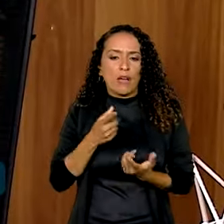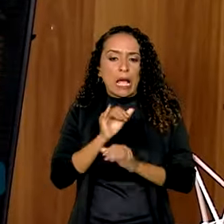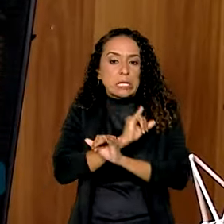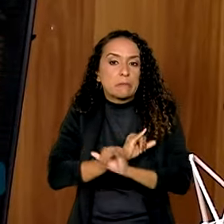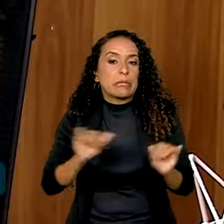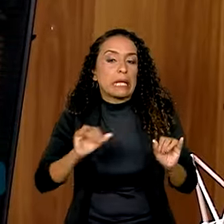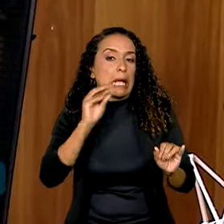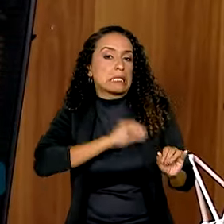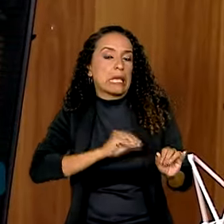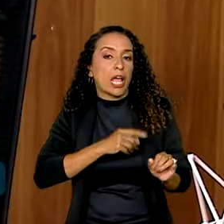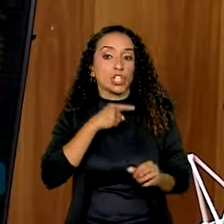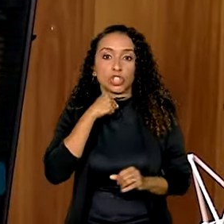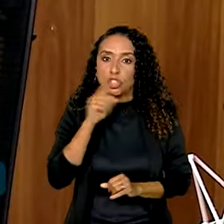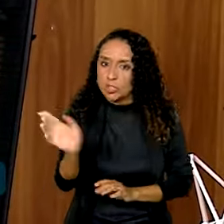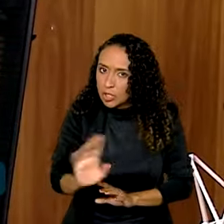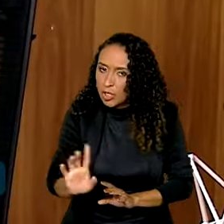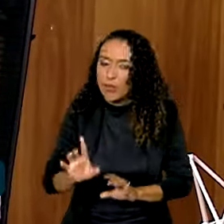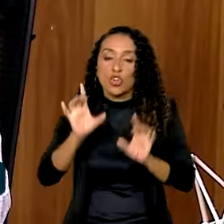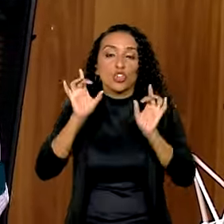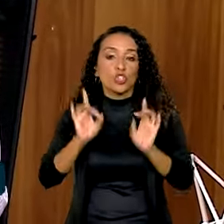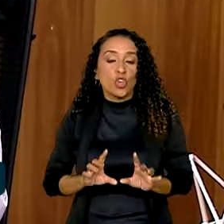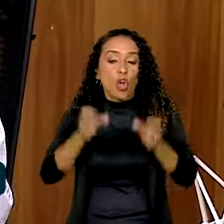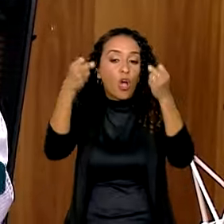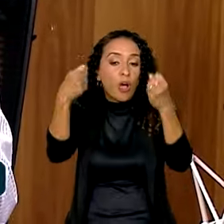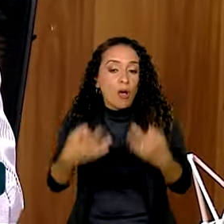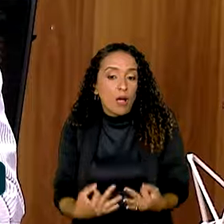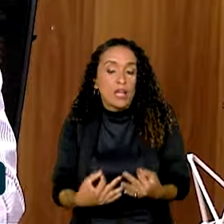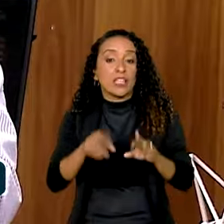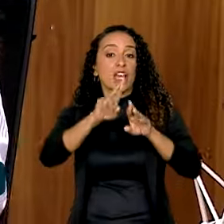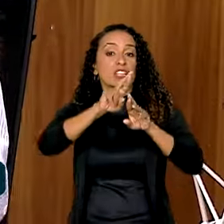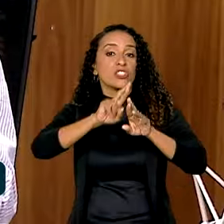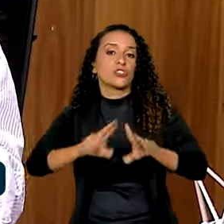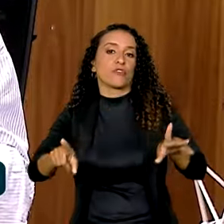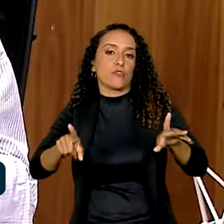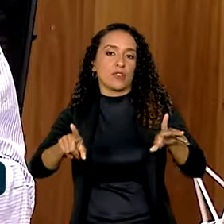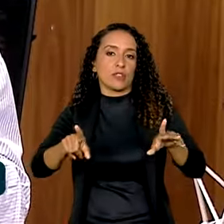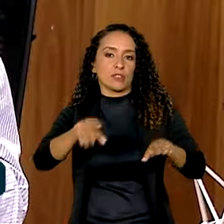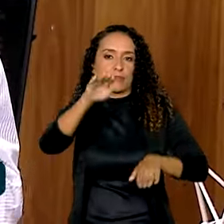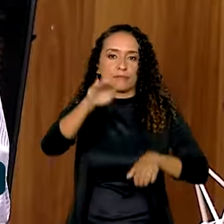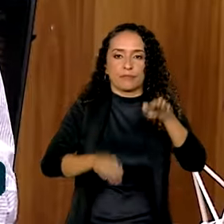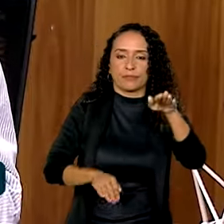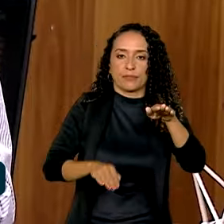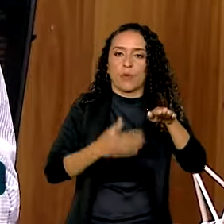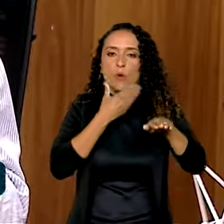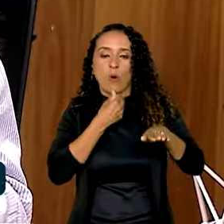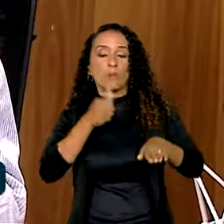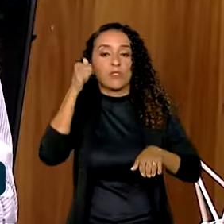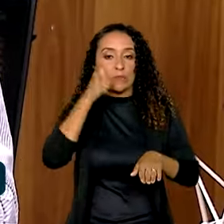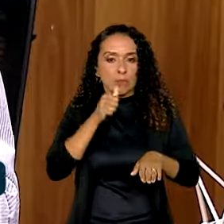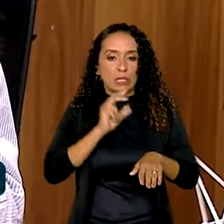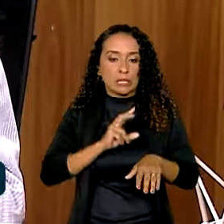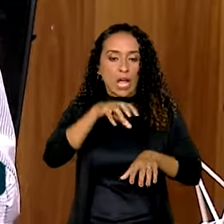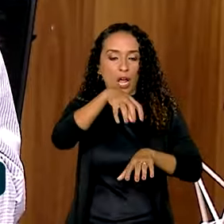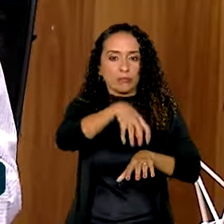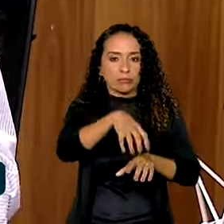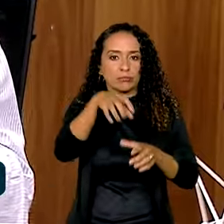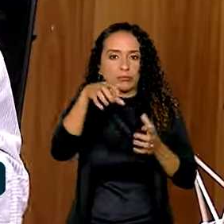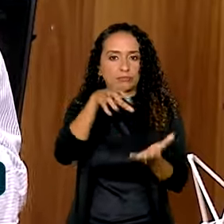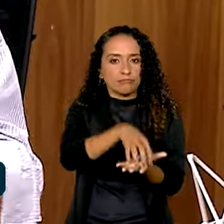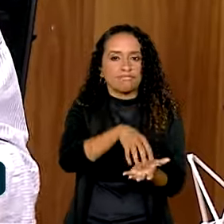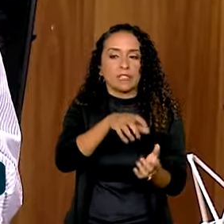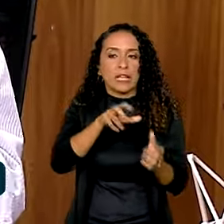salário de ninguém. A gente vai falar da diferença entre homens e mulheres que estão em postos de trabalho